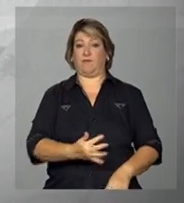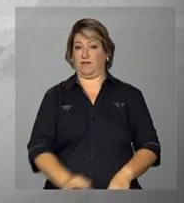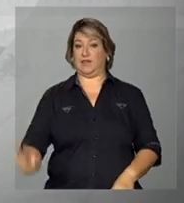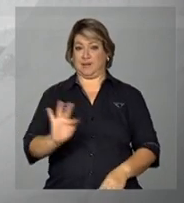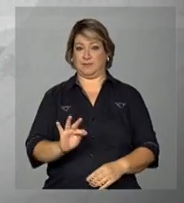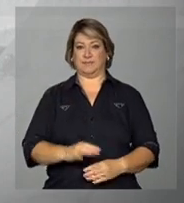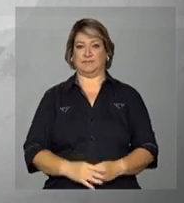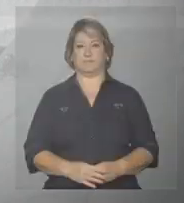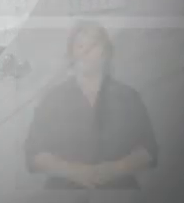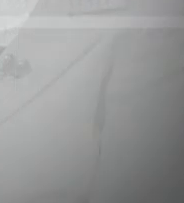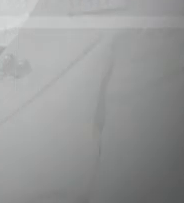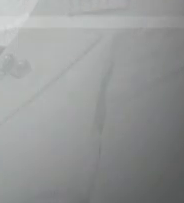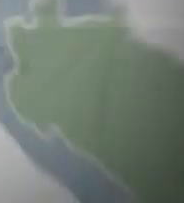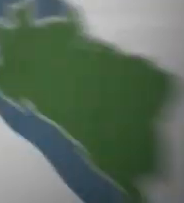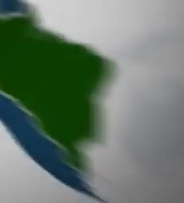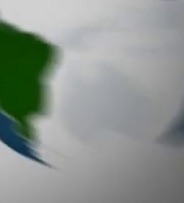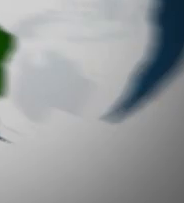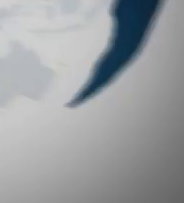a TV do Governo Federal.